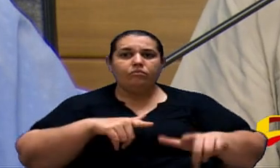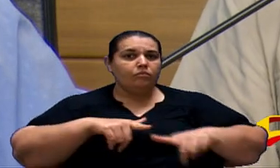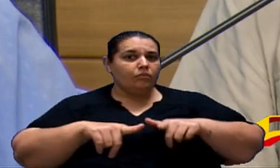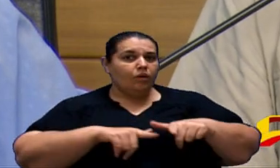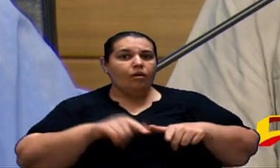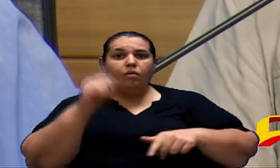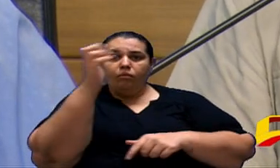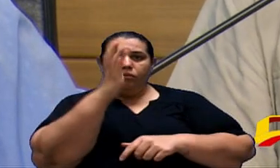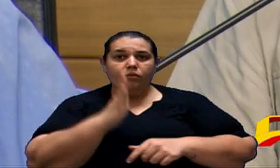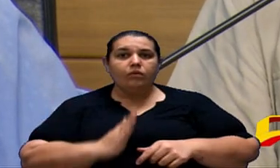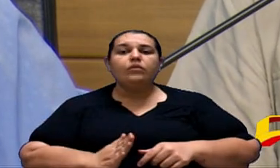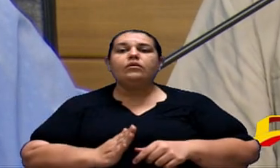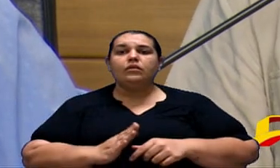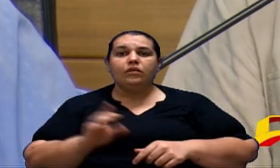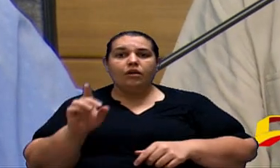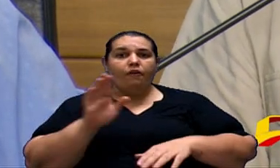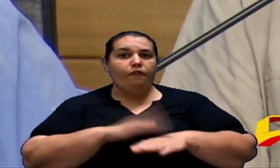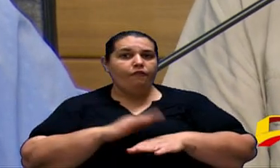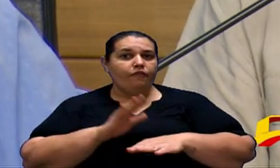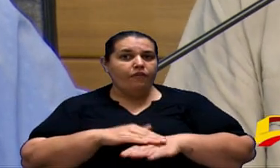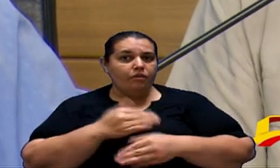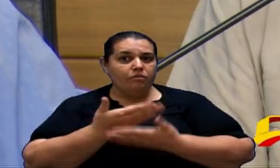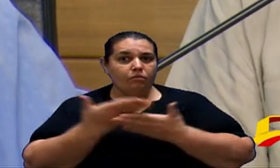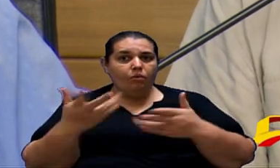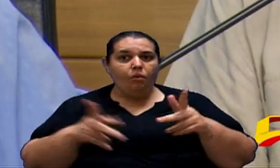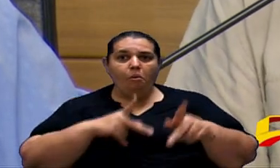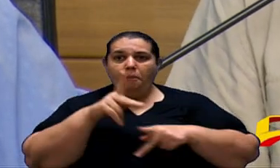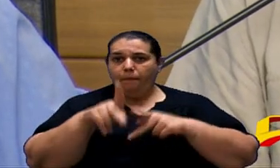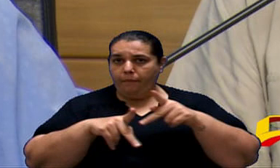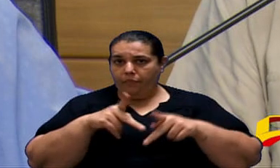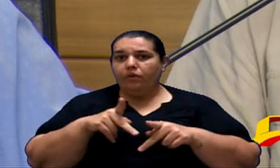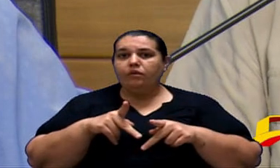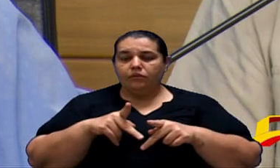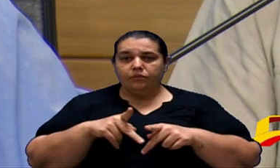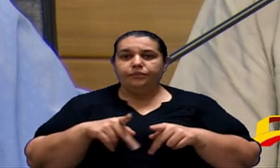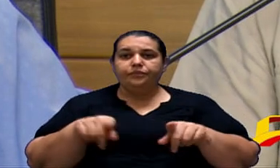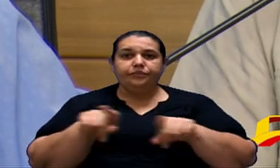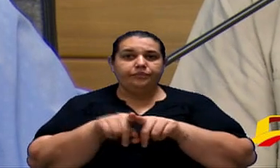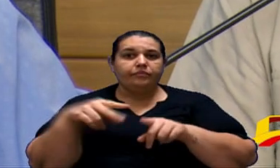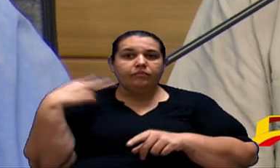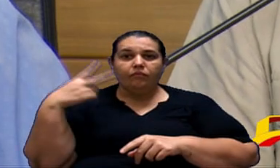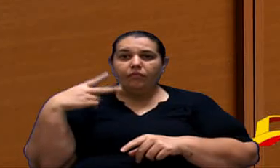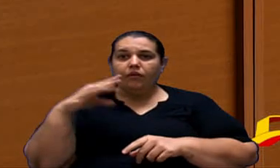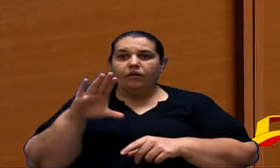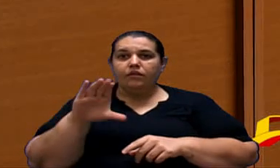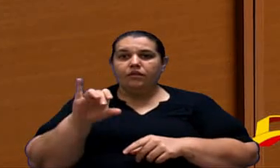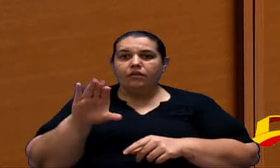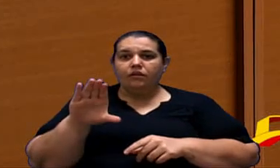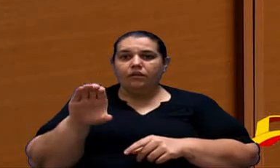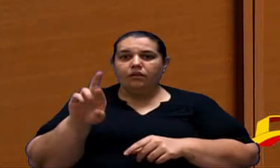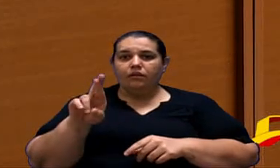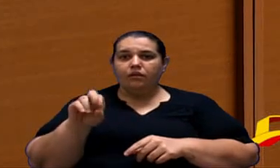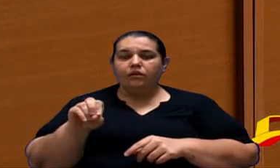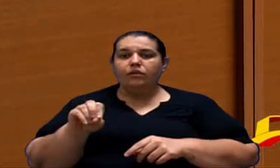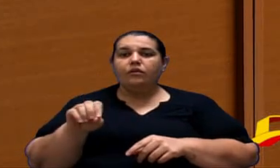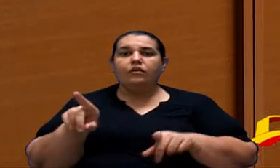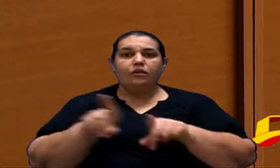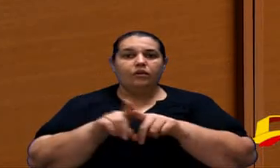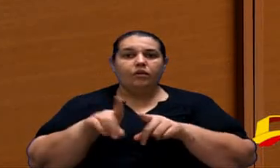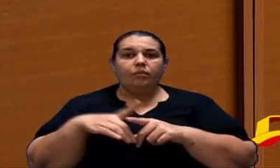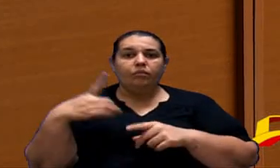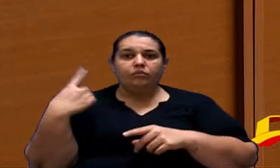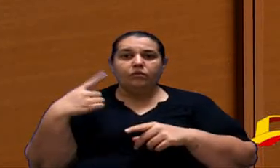brasileiros que vai fazer isso e quero até pedir para o meu amigo que se diz o João conversa com o Cezinho de Madureira que acabou de sair daqui